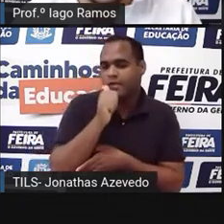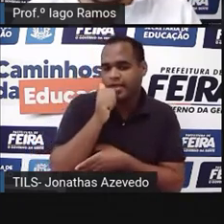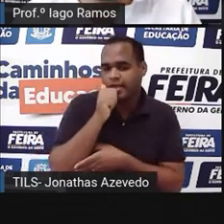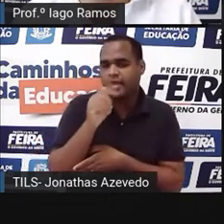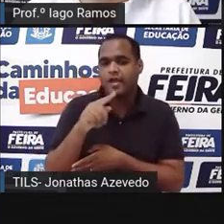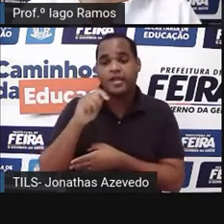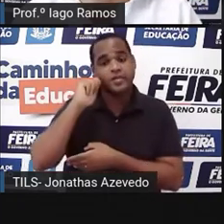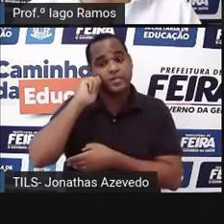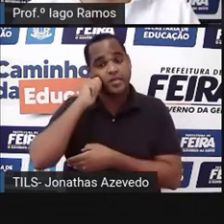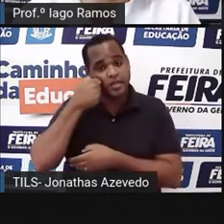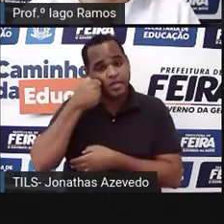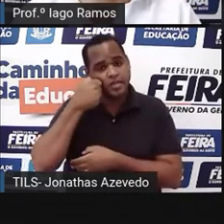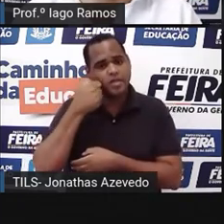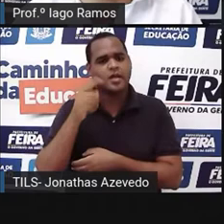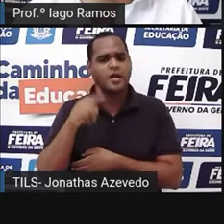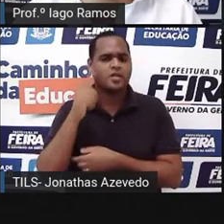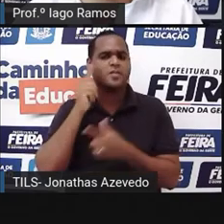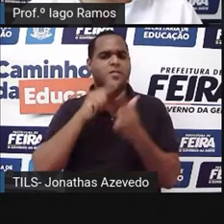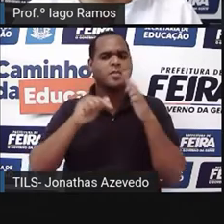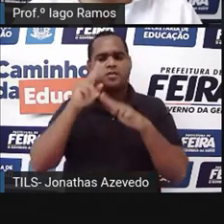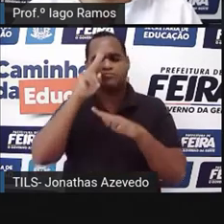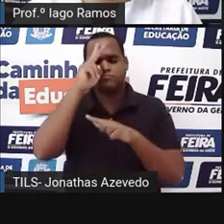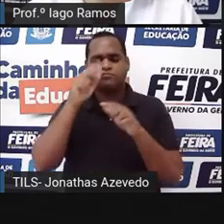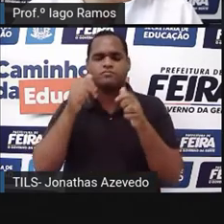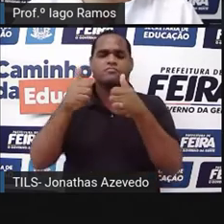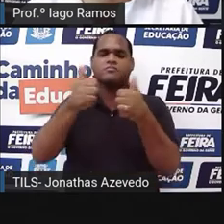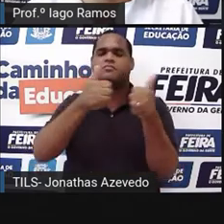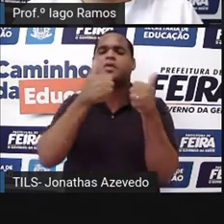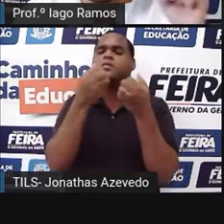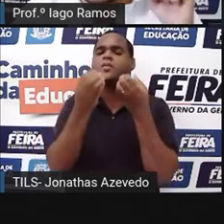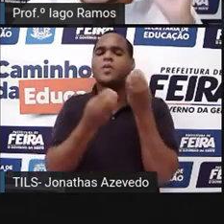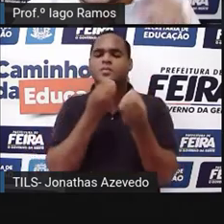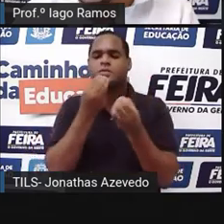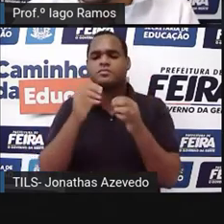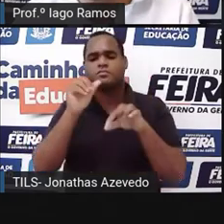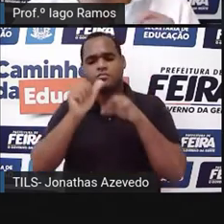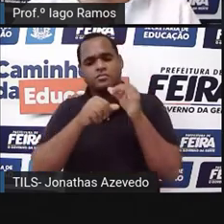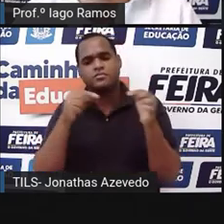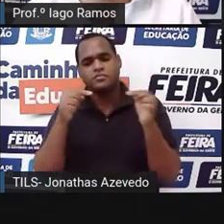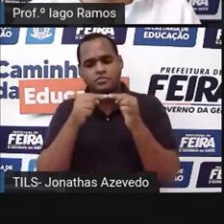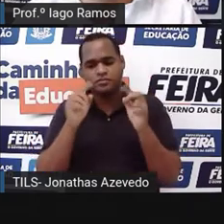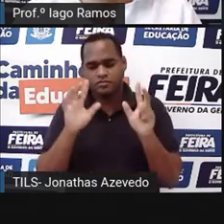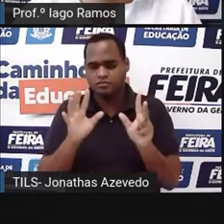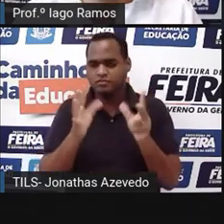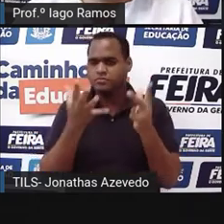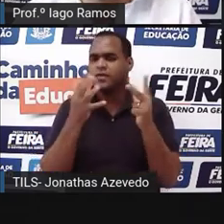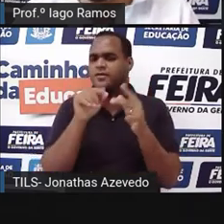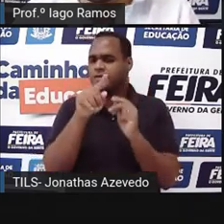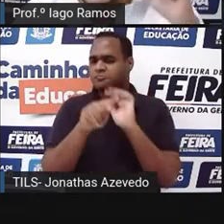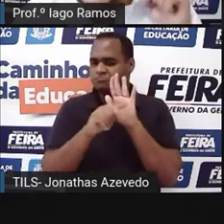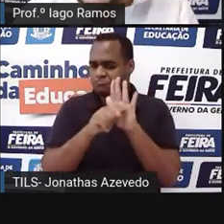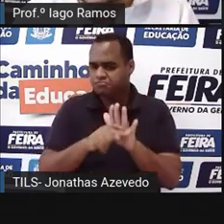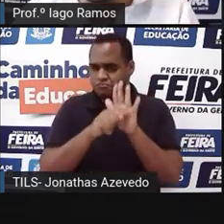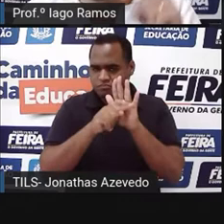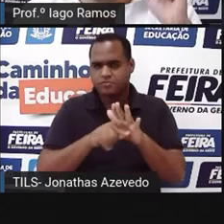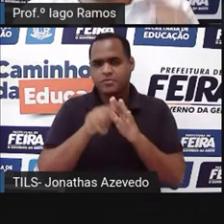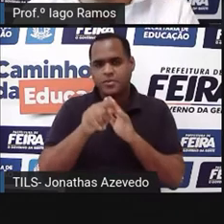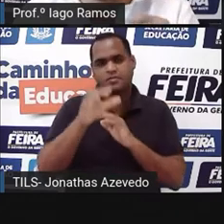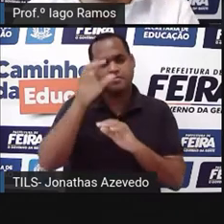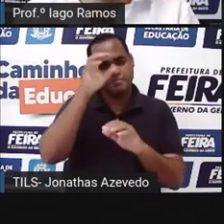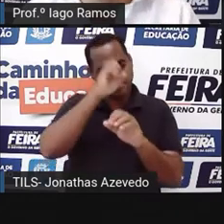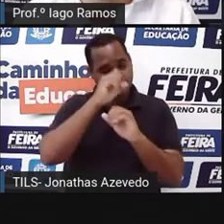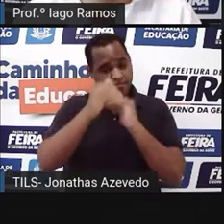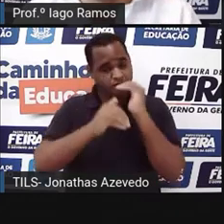sendo negra, como é que a história dela pode te inspirar, né, dentro daquilo